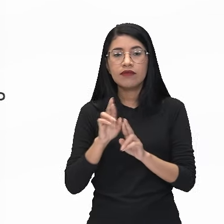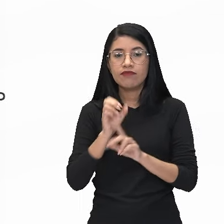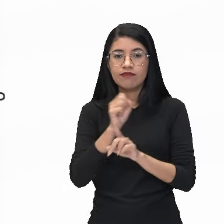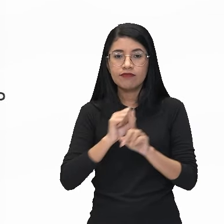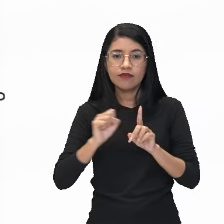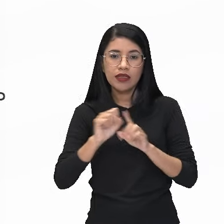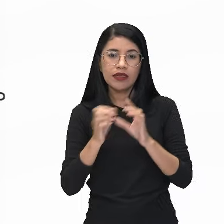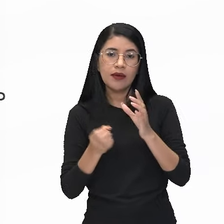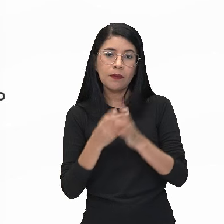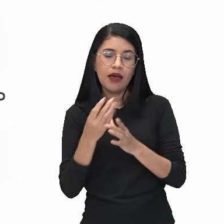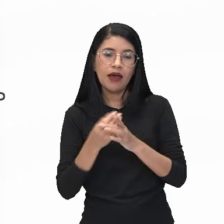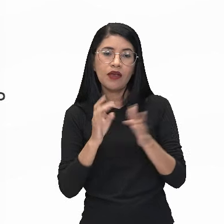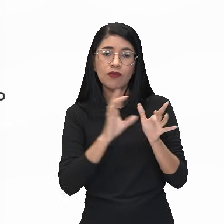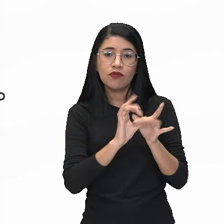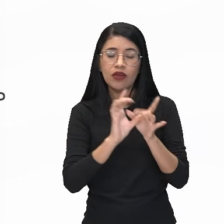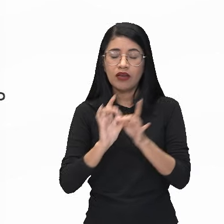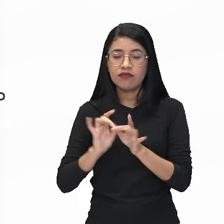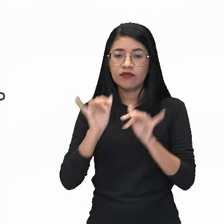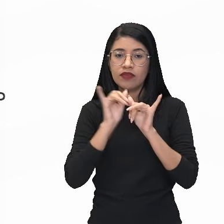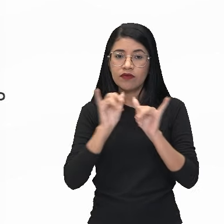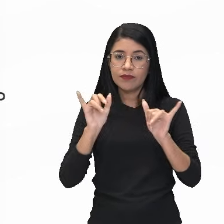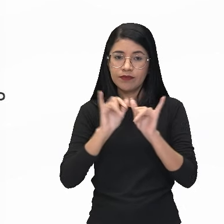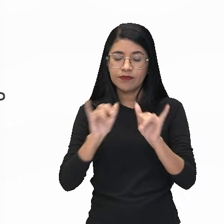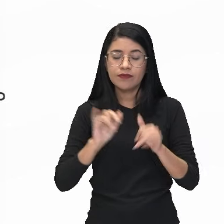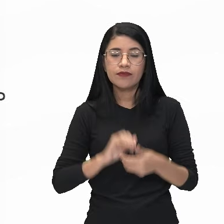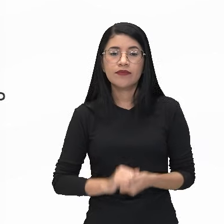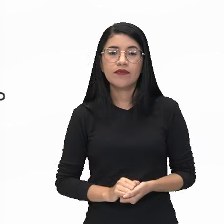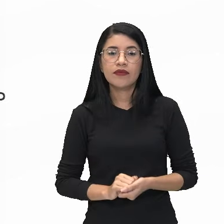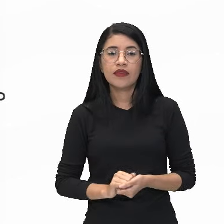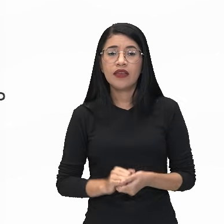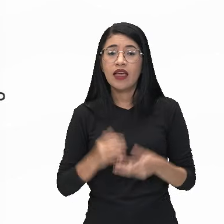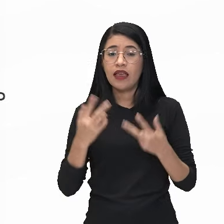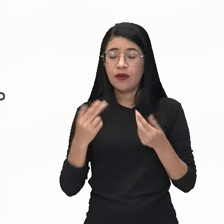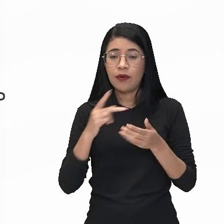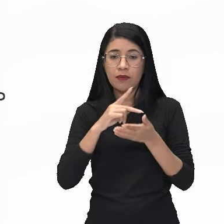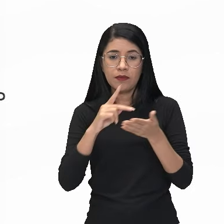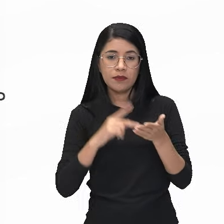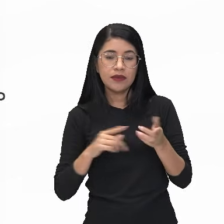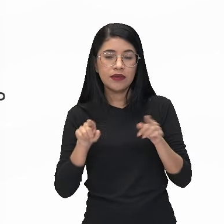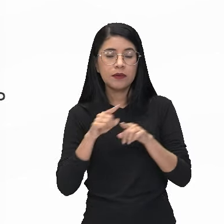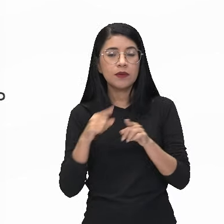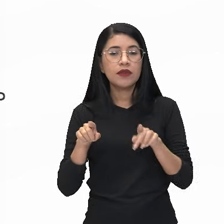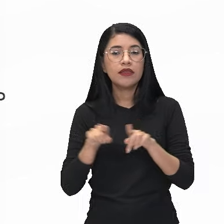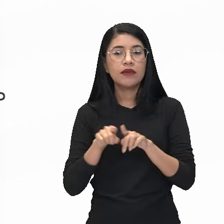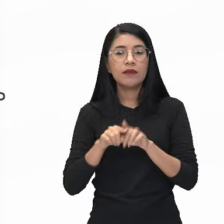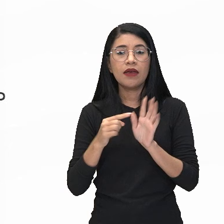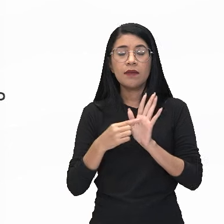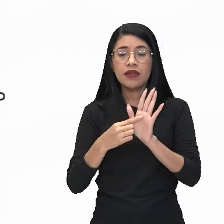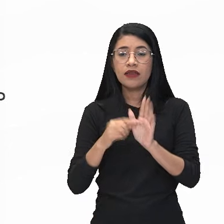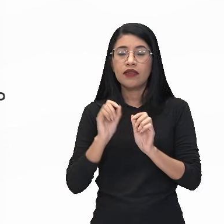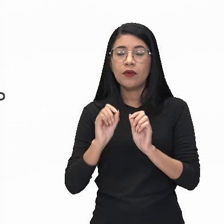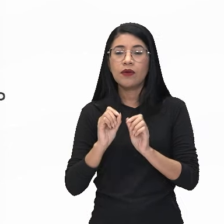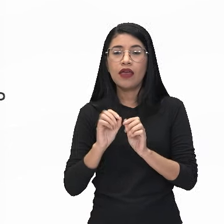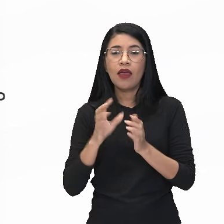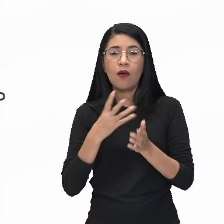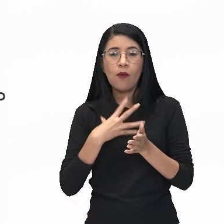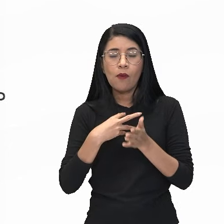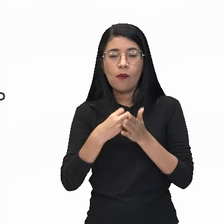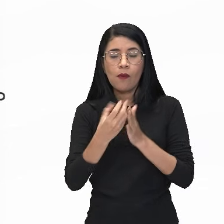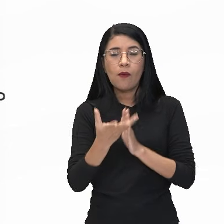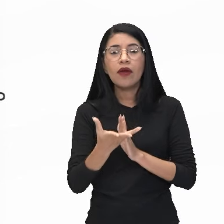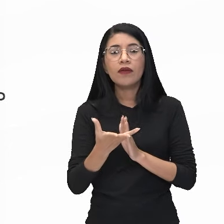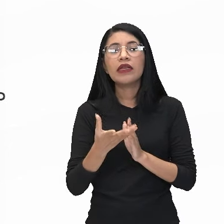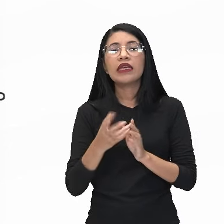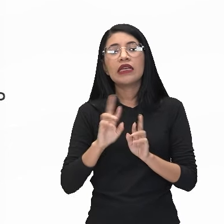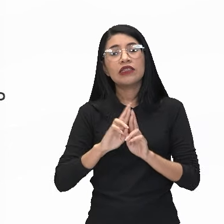sentido em seu contexto de divulgação. Tal como a poesia, a música apresenta um eu lírico, né? Que é